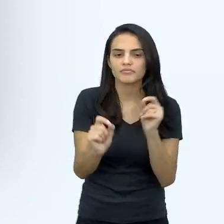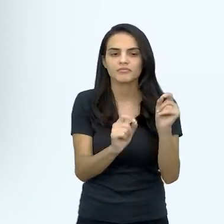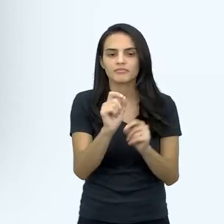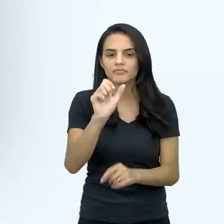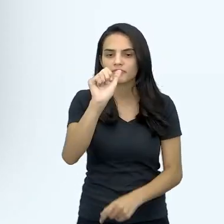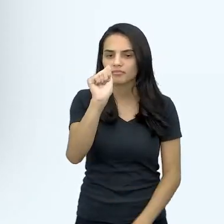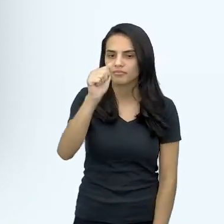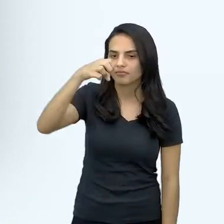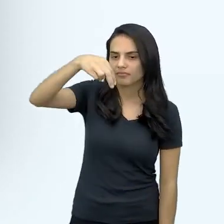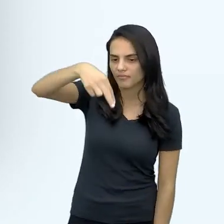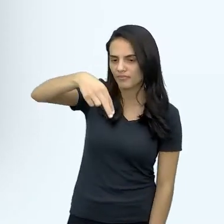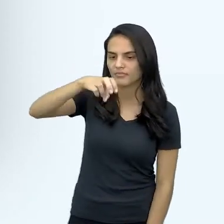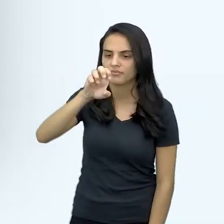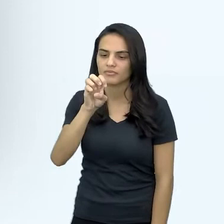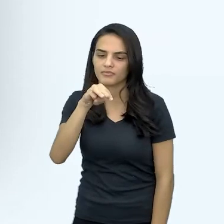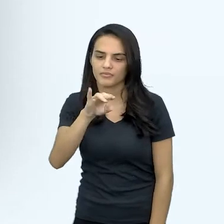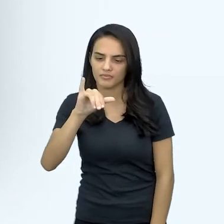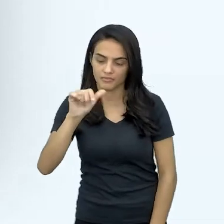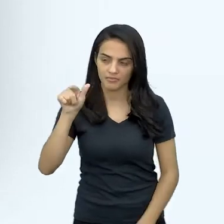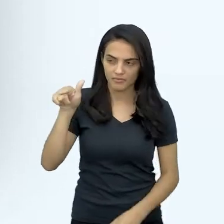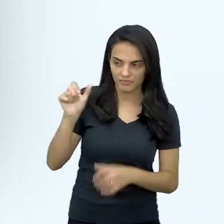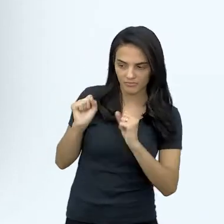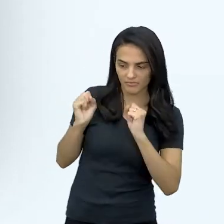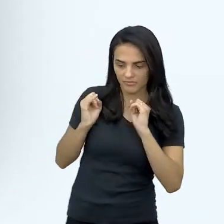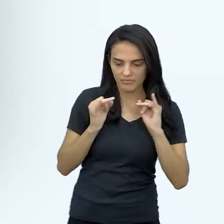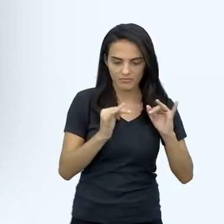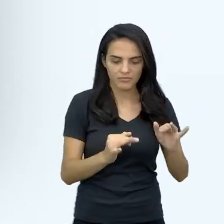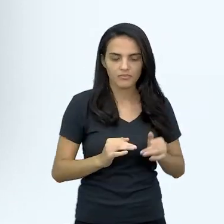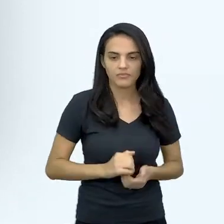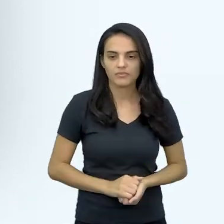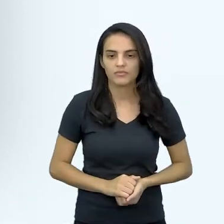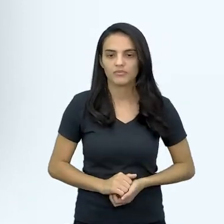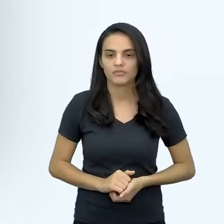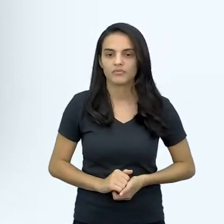anemia, né, você pode contar aí um pouquinho para a gente sobre isso?